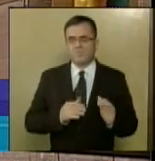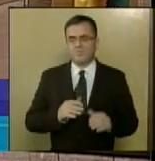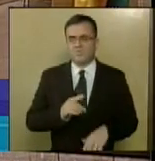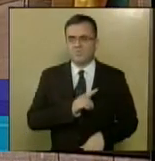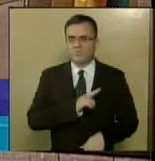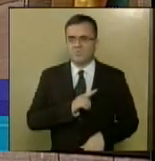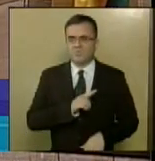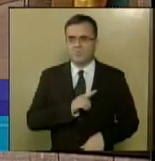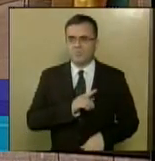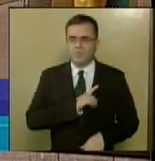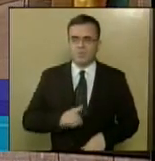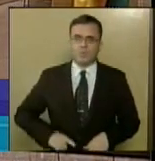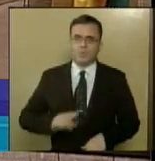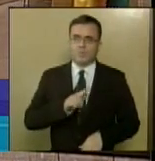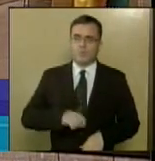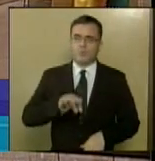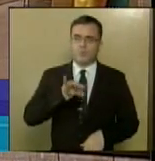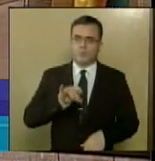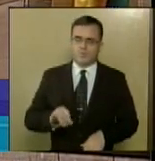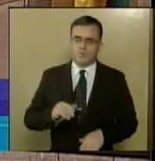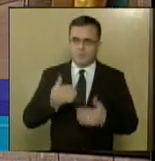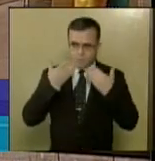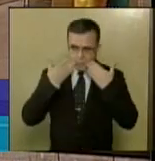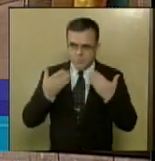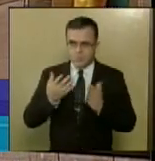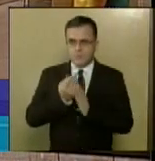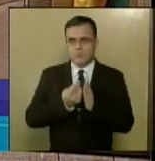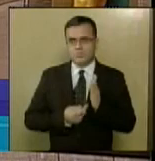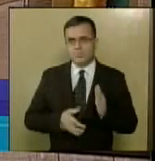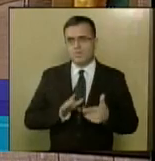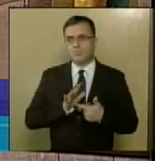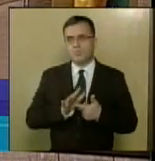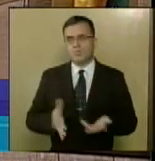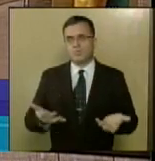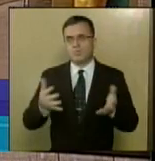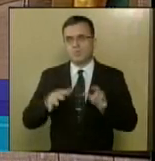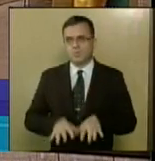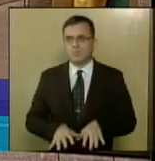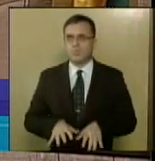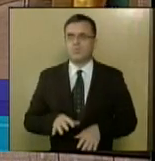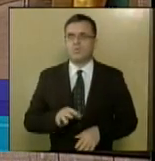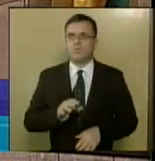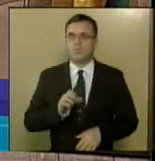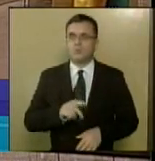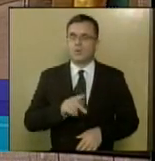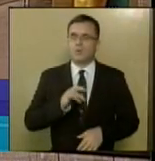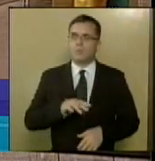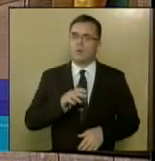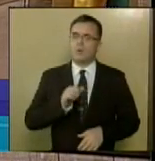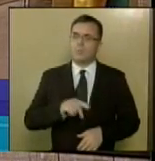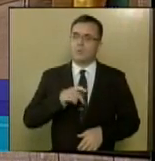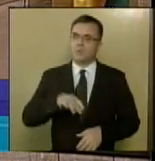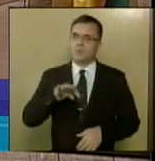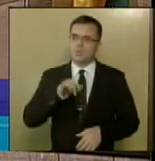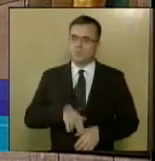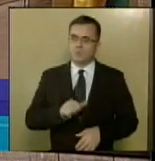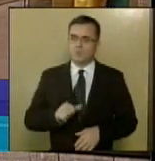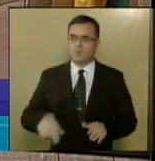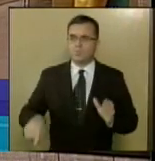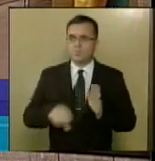no horário do grande expediente, apresentar um projeto que aborda a importância da inclusão do sistema de hidroponia e aquaponia no processo